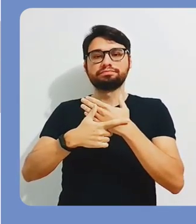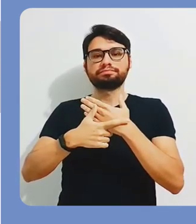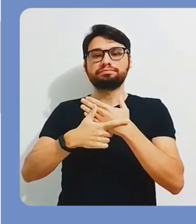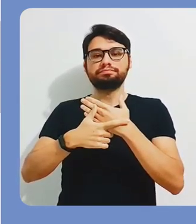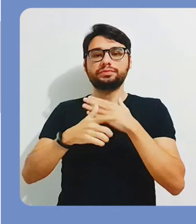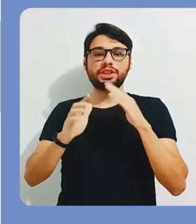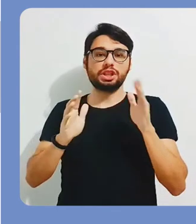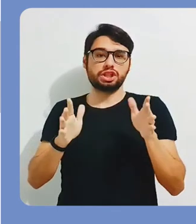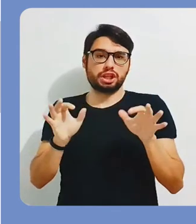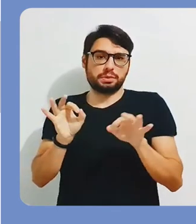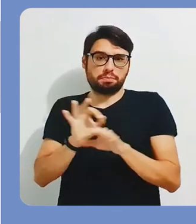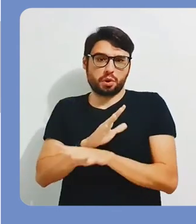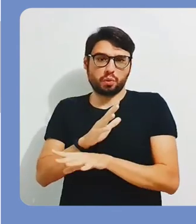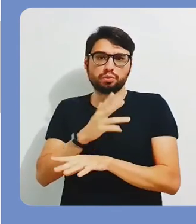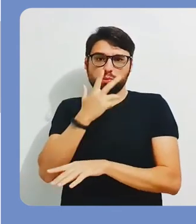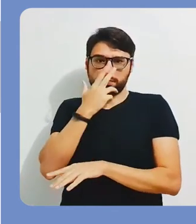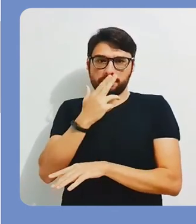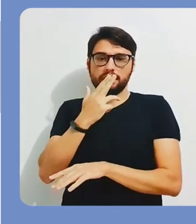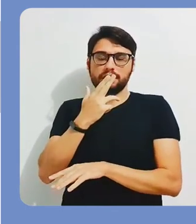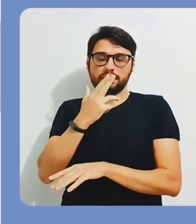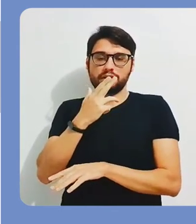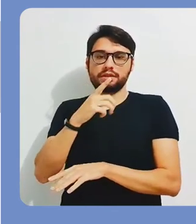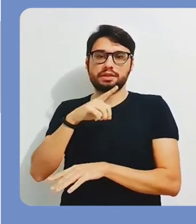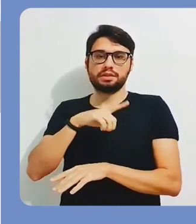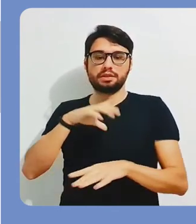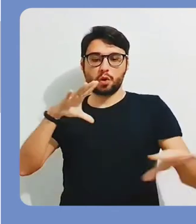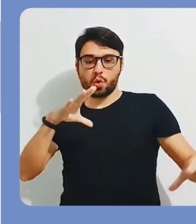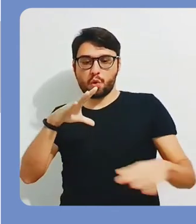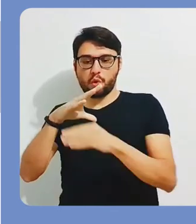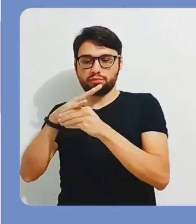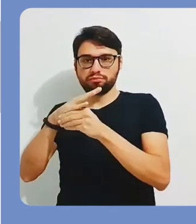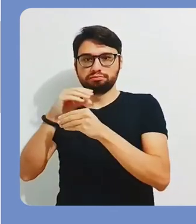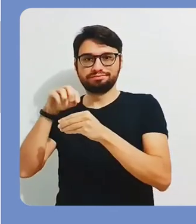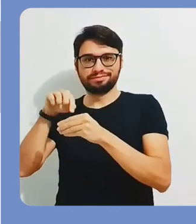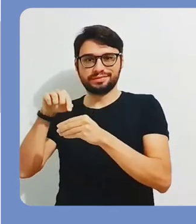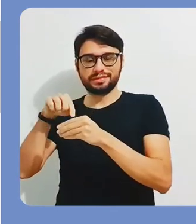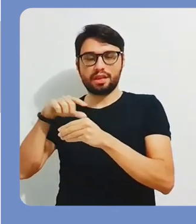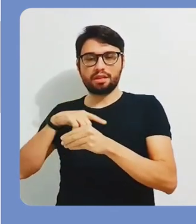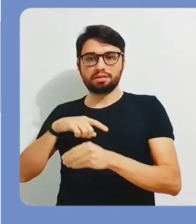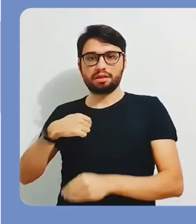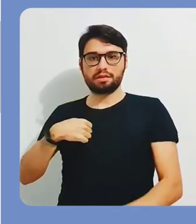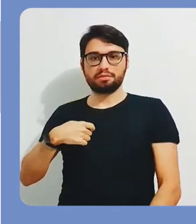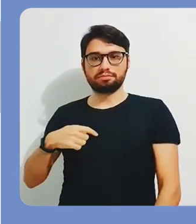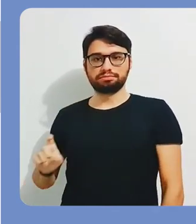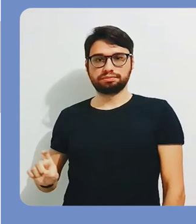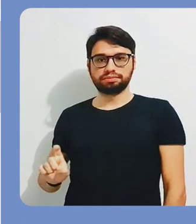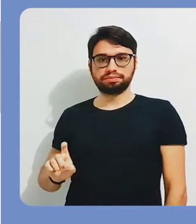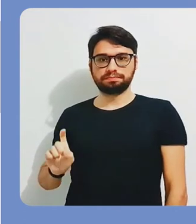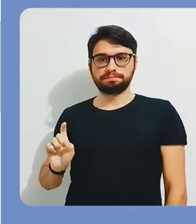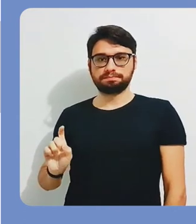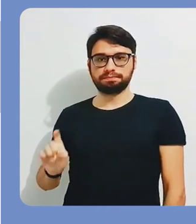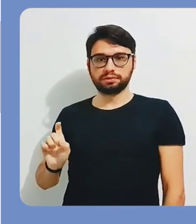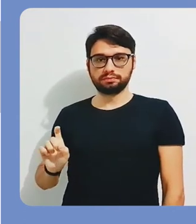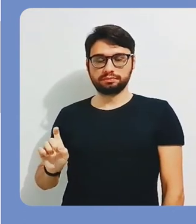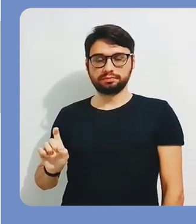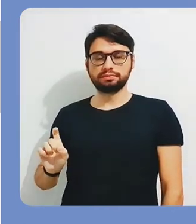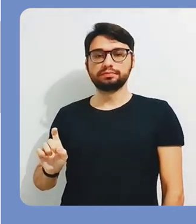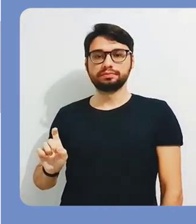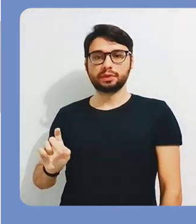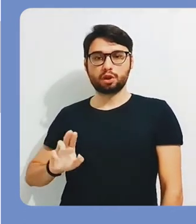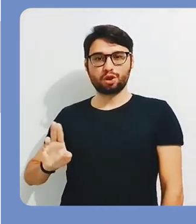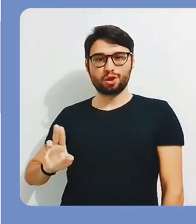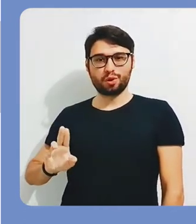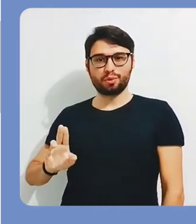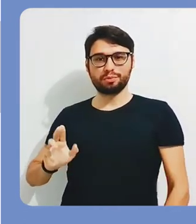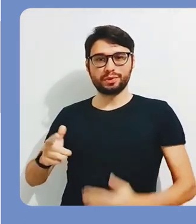estudante, que ele veio pré-configurado quando eu fiz essa importação da corte, eu passo com o cursor do mouse sobre o